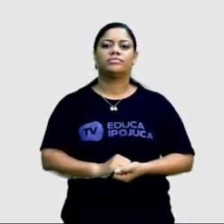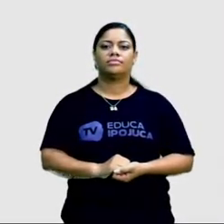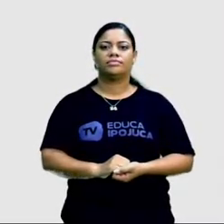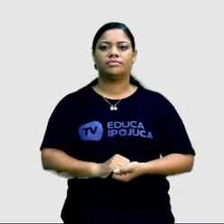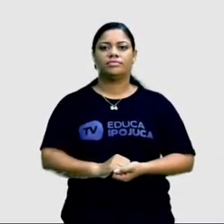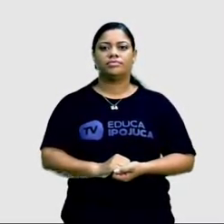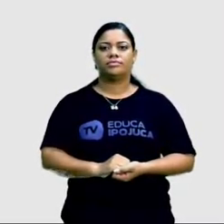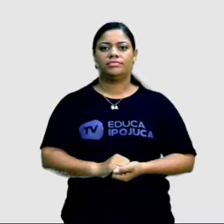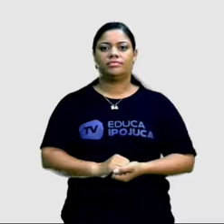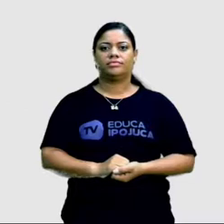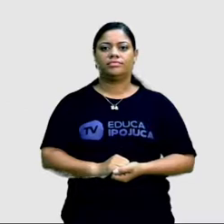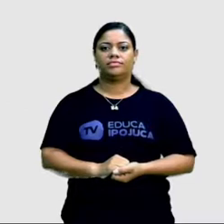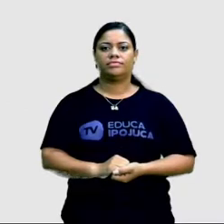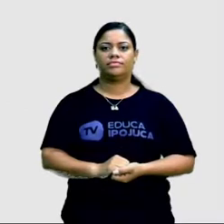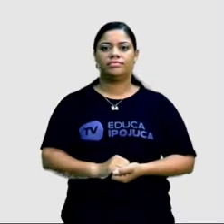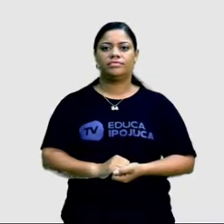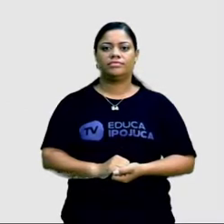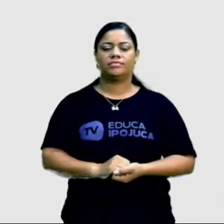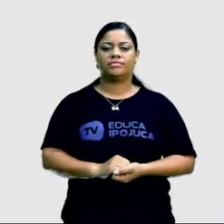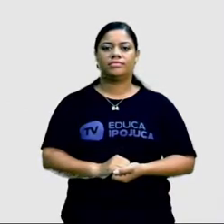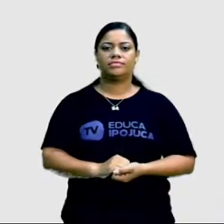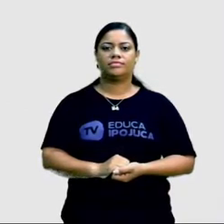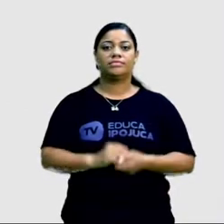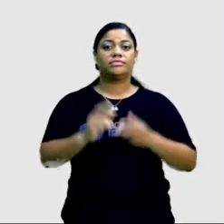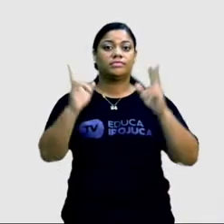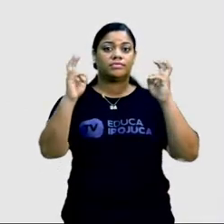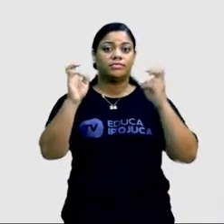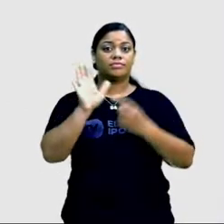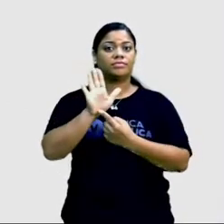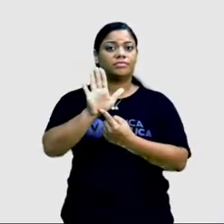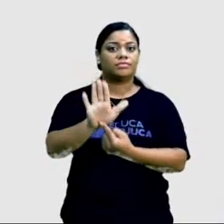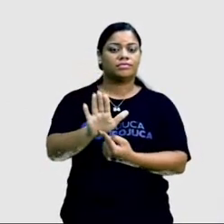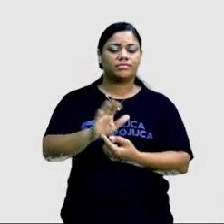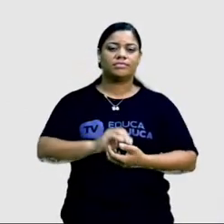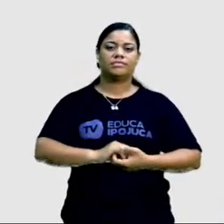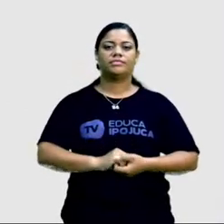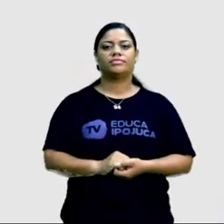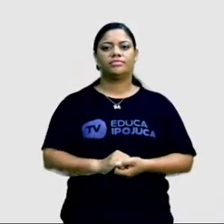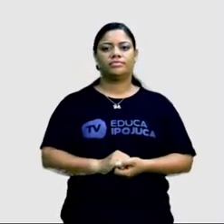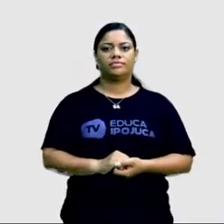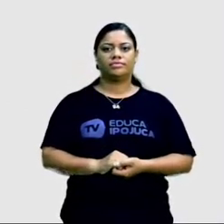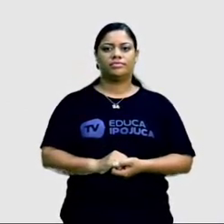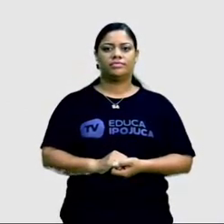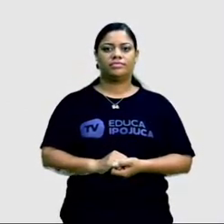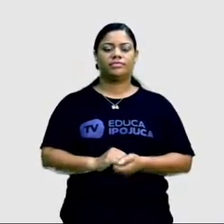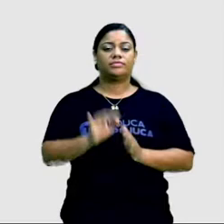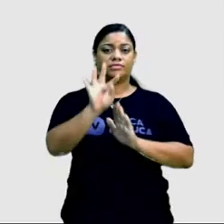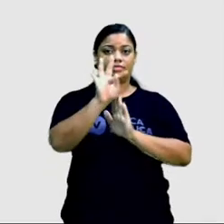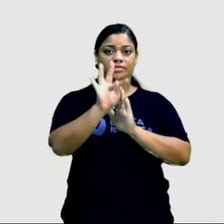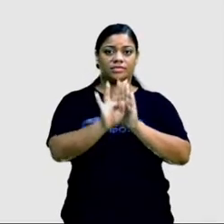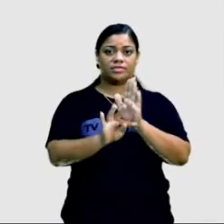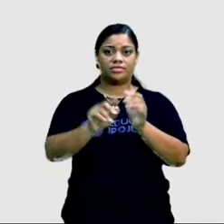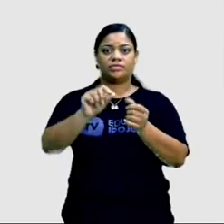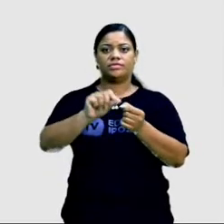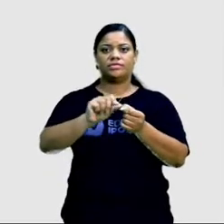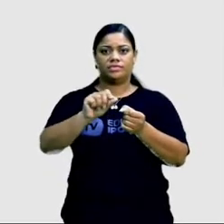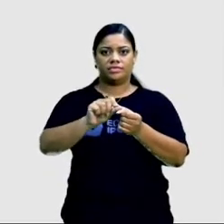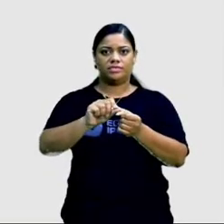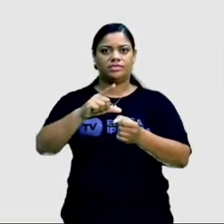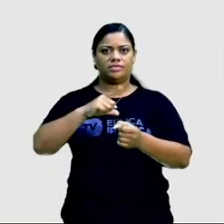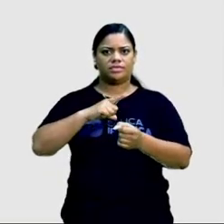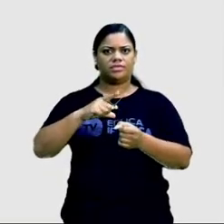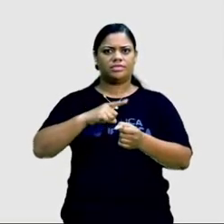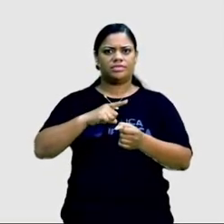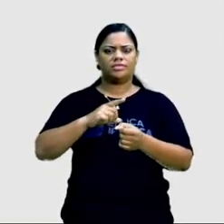sobre um tema. A abordagem do tema. O tema é um texto elaborado, traz uma